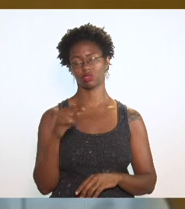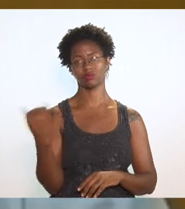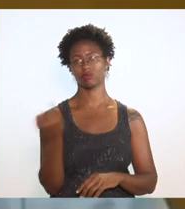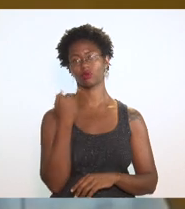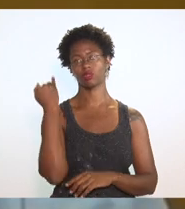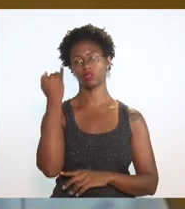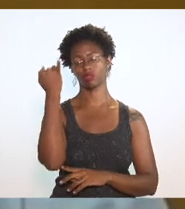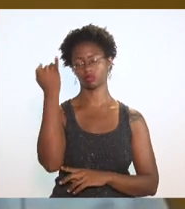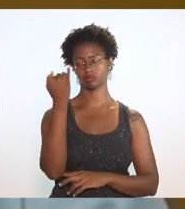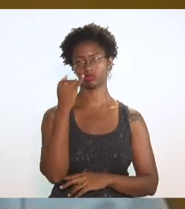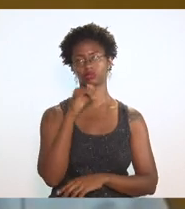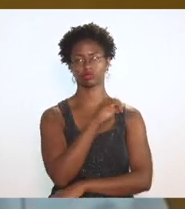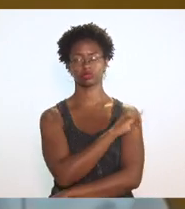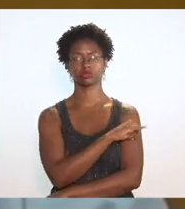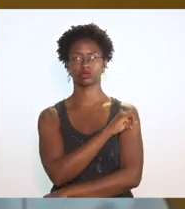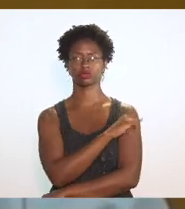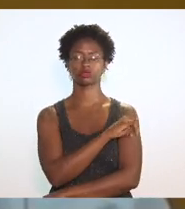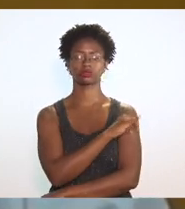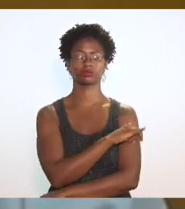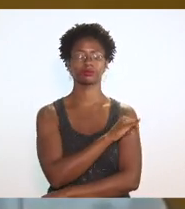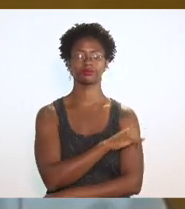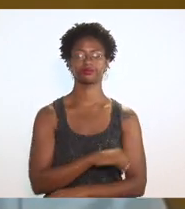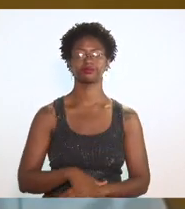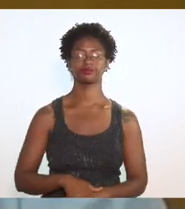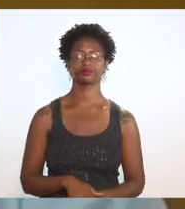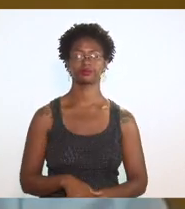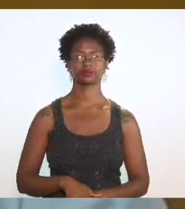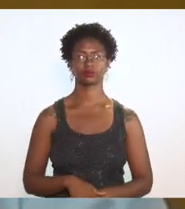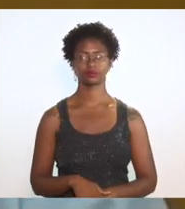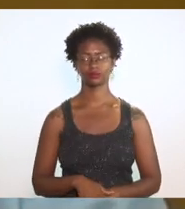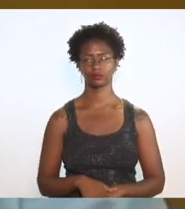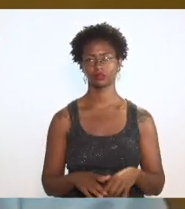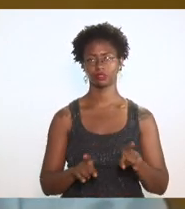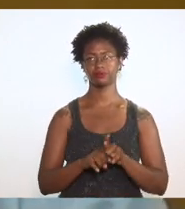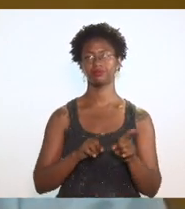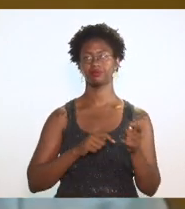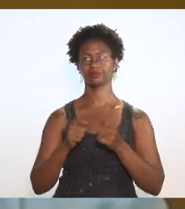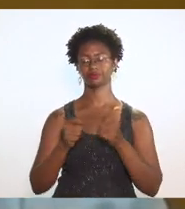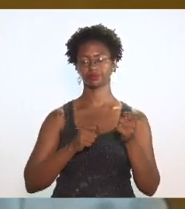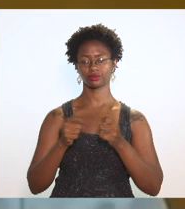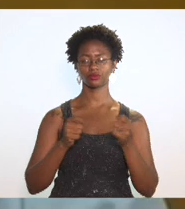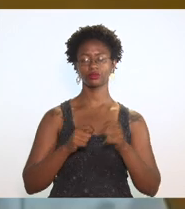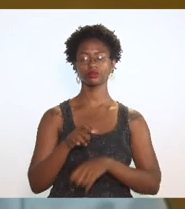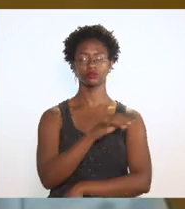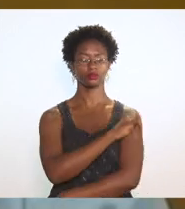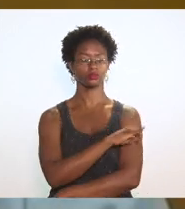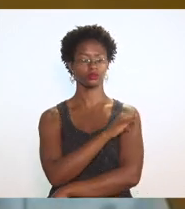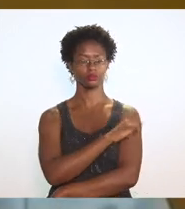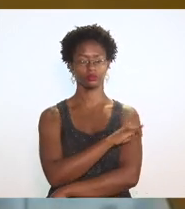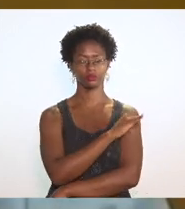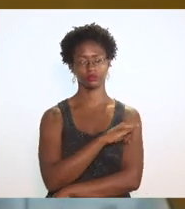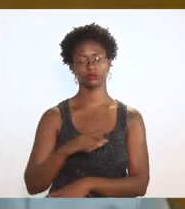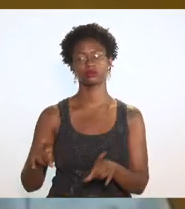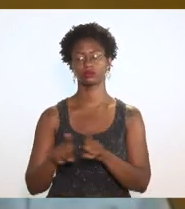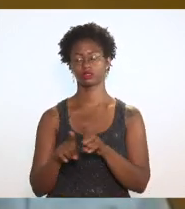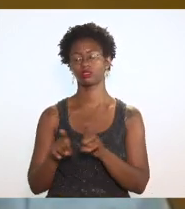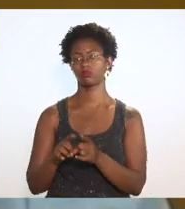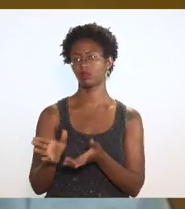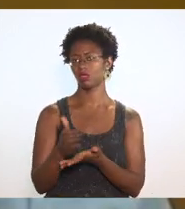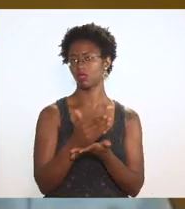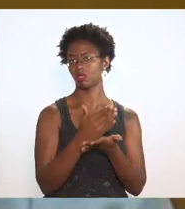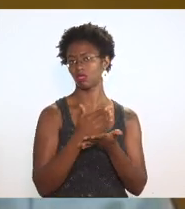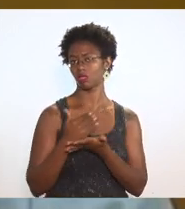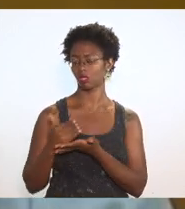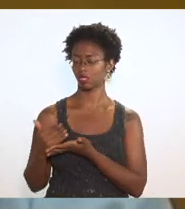tanto no que esteja alavancar a economia do estado do Rio de Janeiro como a sua arrecadação